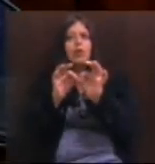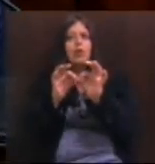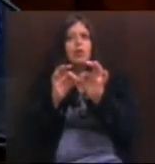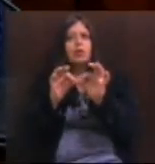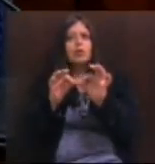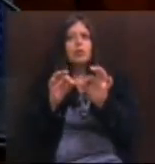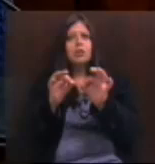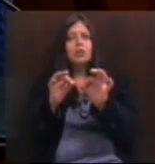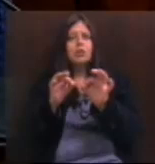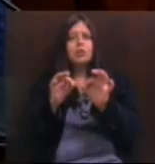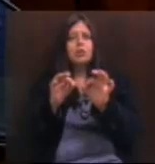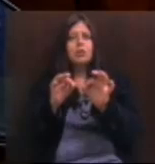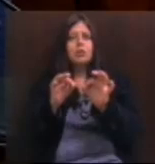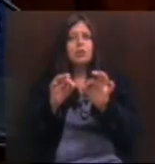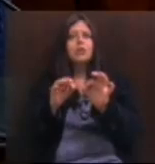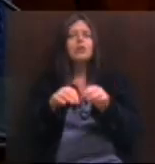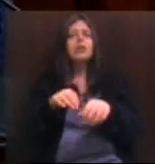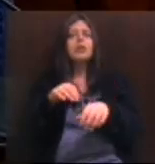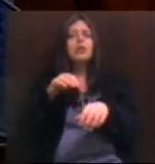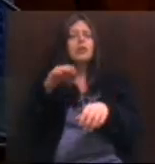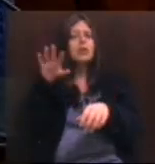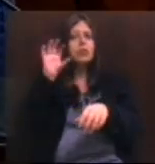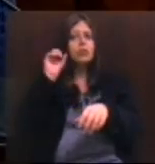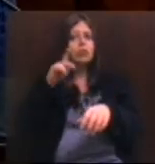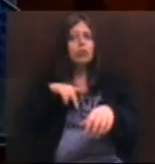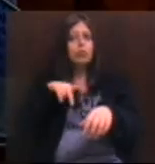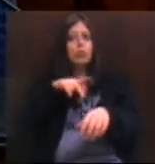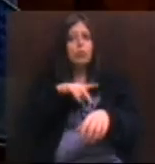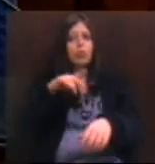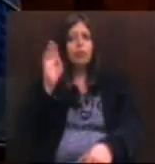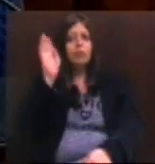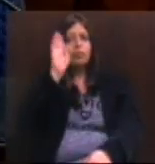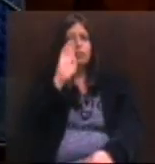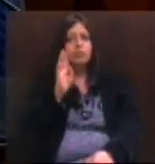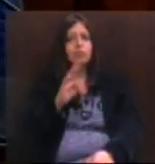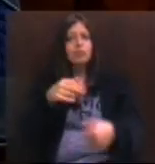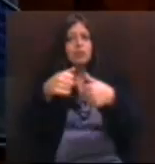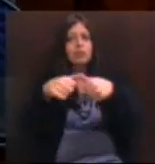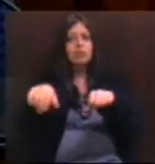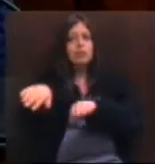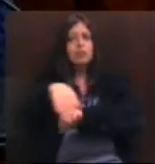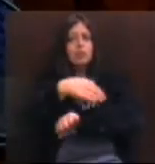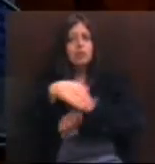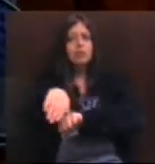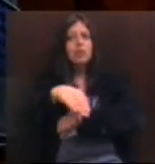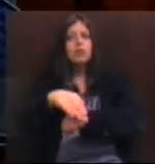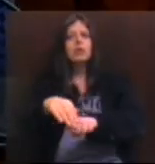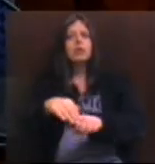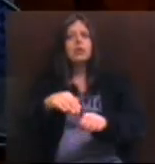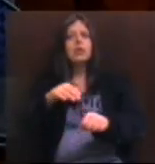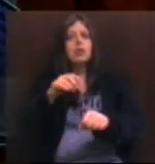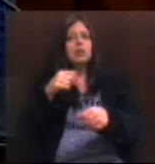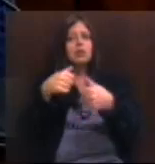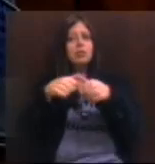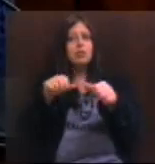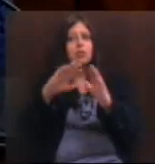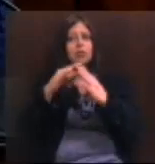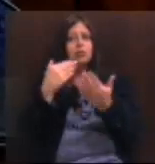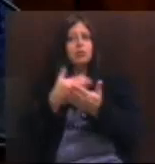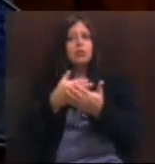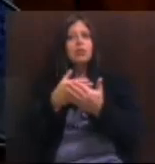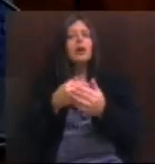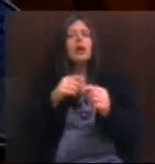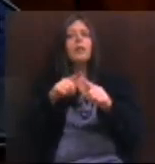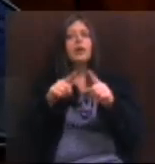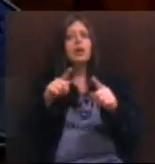escute a esse povo brasileiro que esteve nas ruas, que está nas ruas, que ocupa escolas para que nós tenhamos